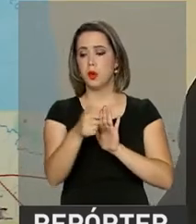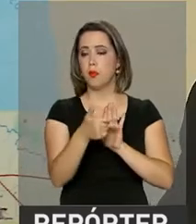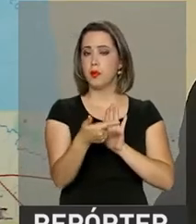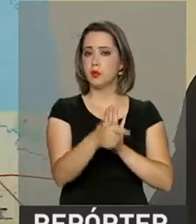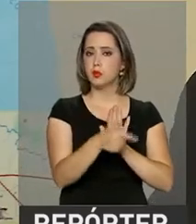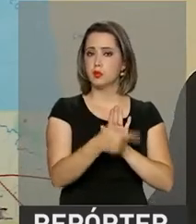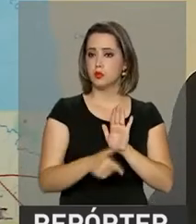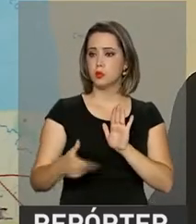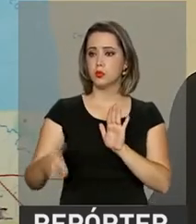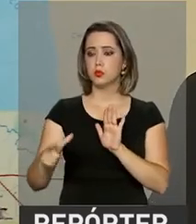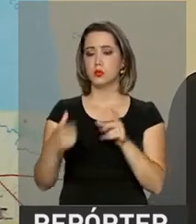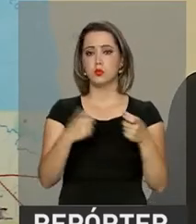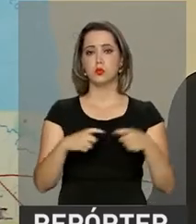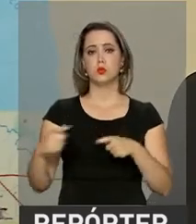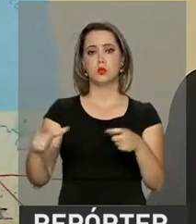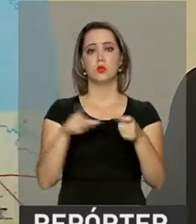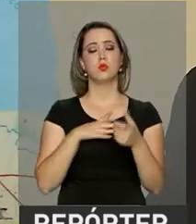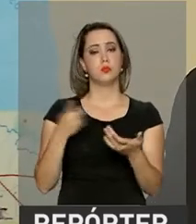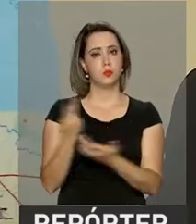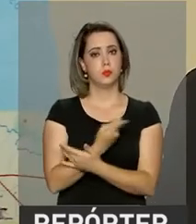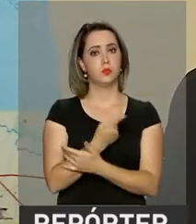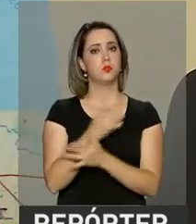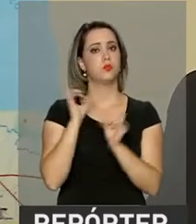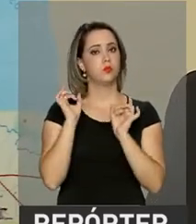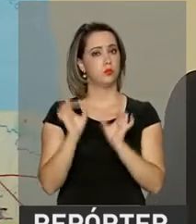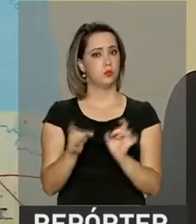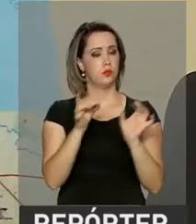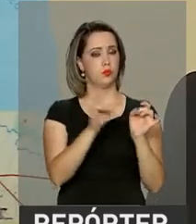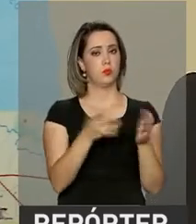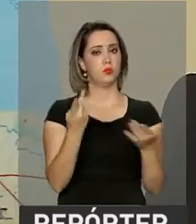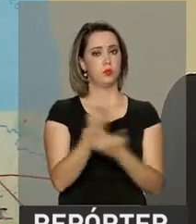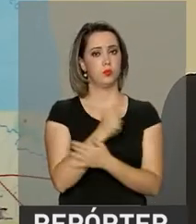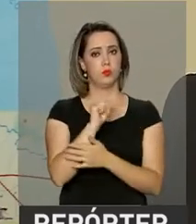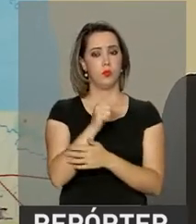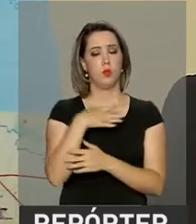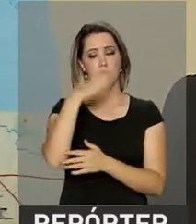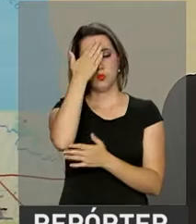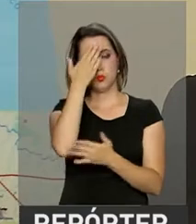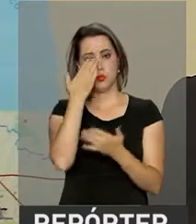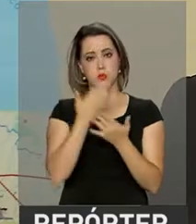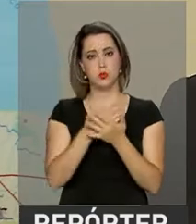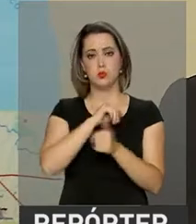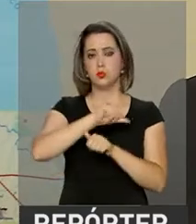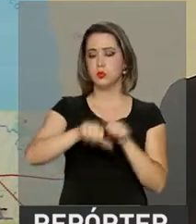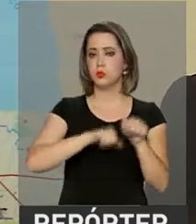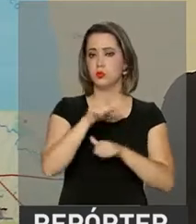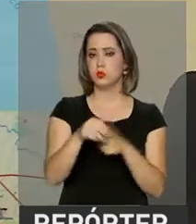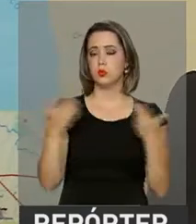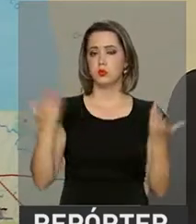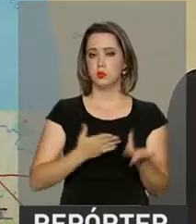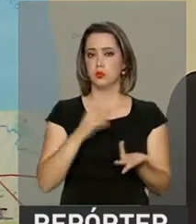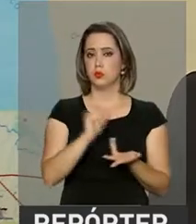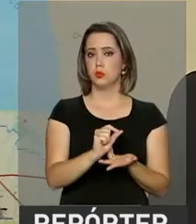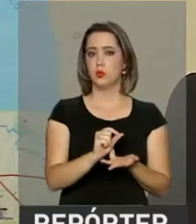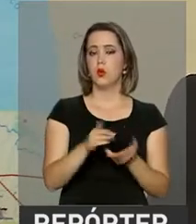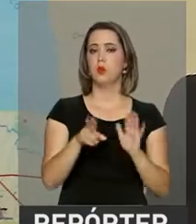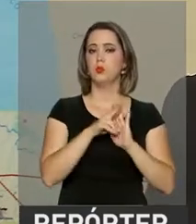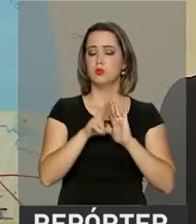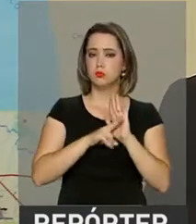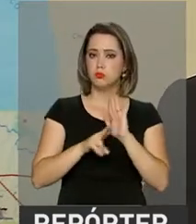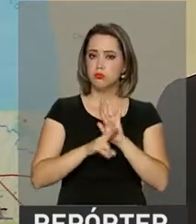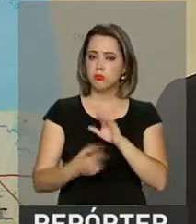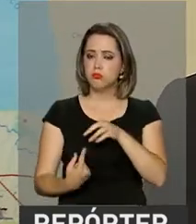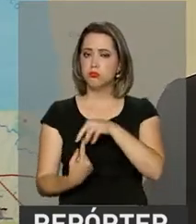vêm realizando periodicamente leilões. E eu tenho convicção que com a mudança do percentual do conteúdo local, com as regras de